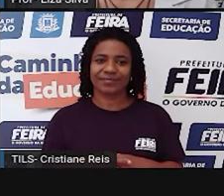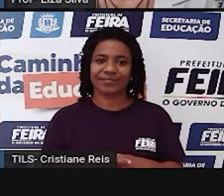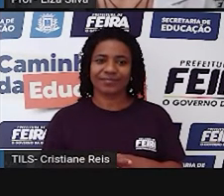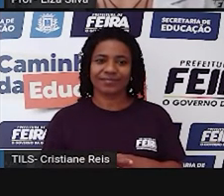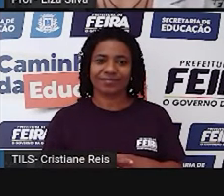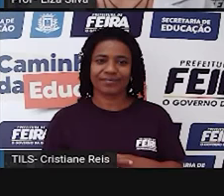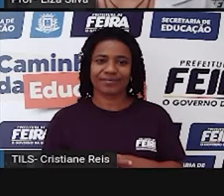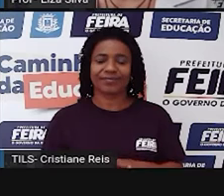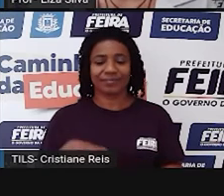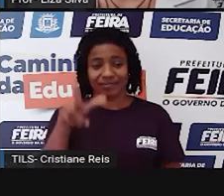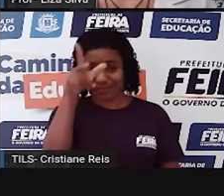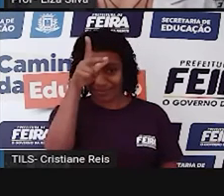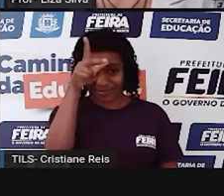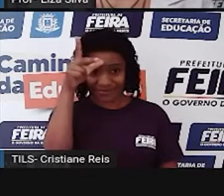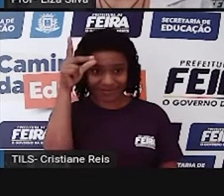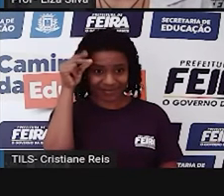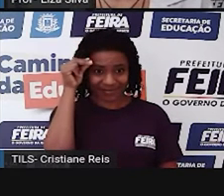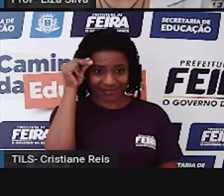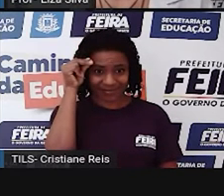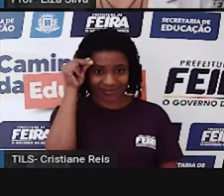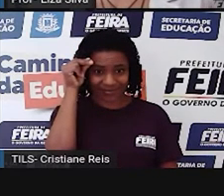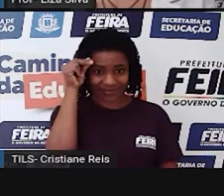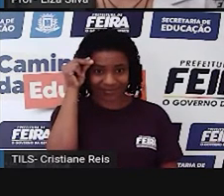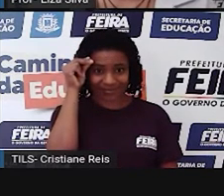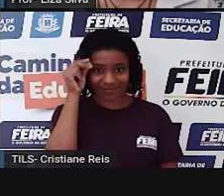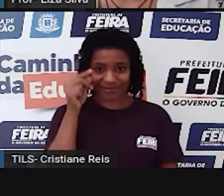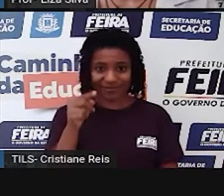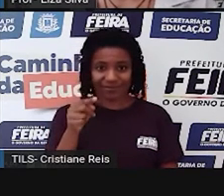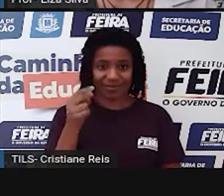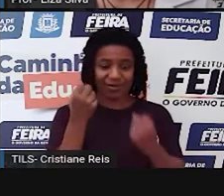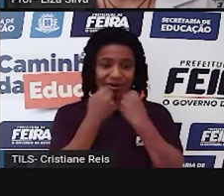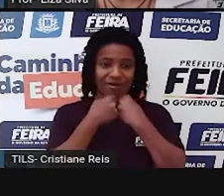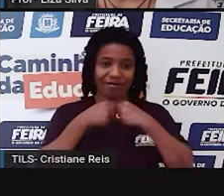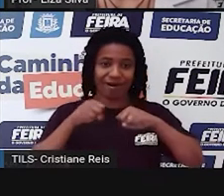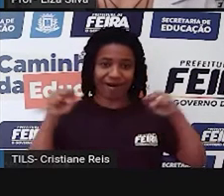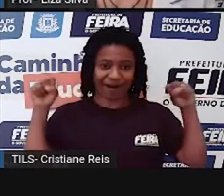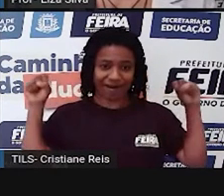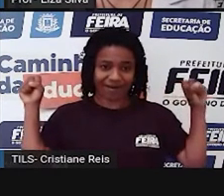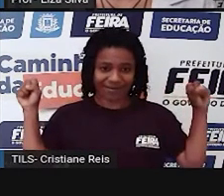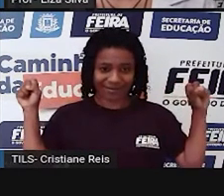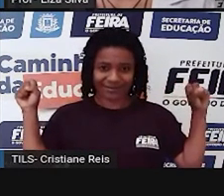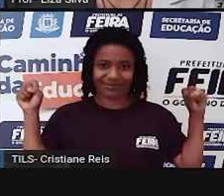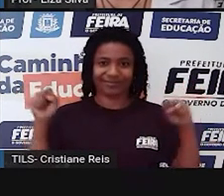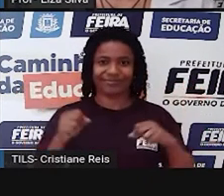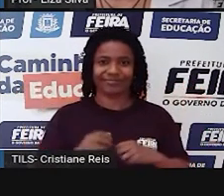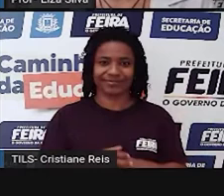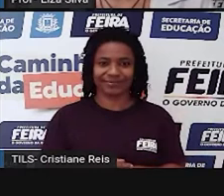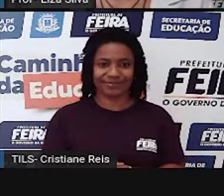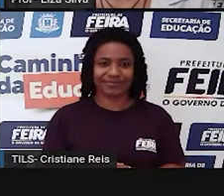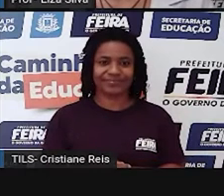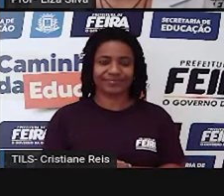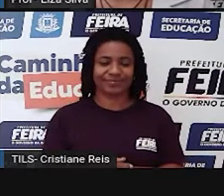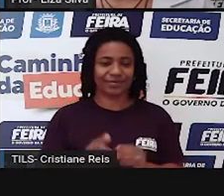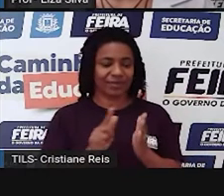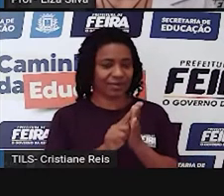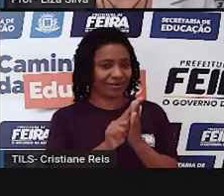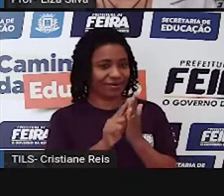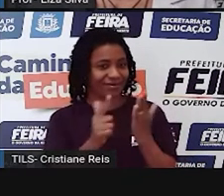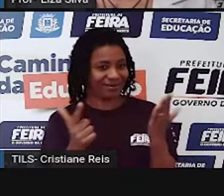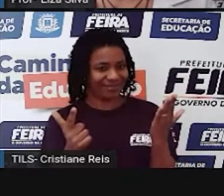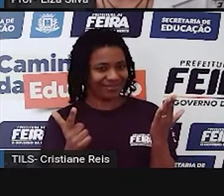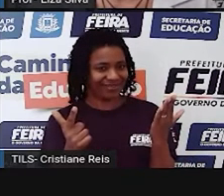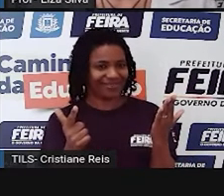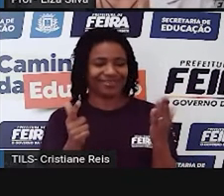Mayor, prefeito. Large, grande, não é largo. Journal, diário, não é jornal.